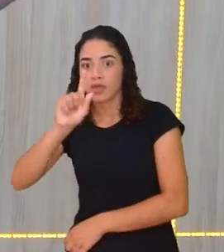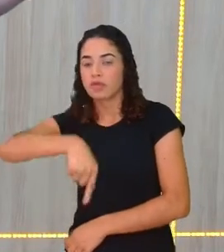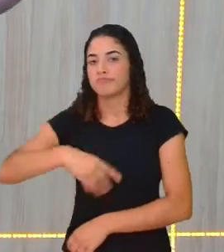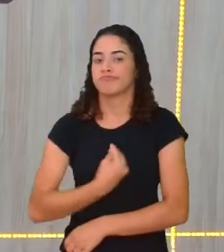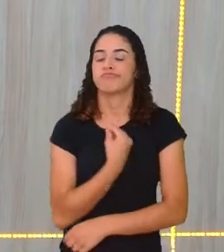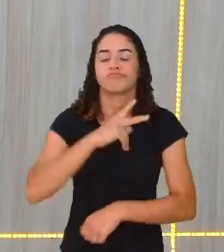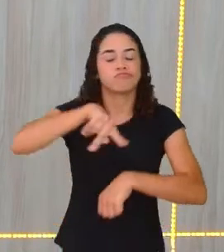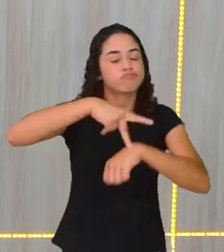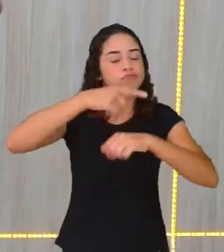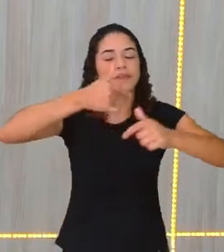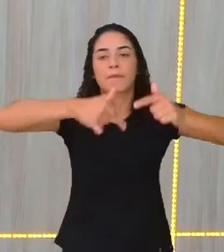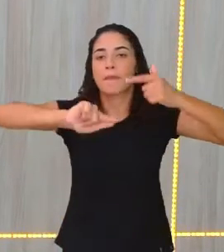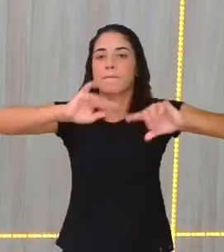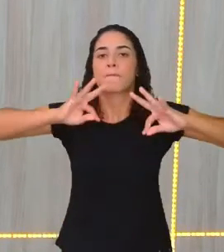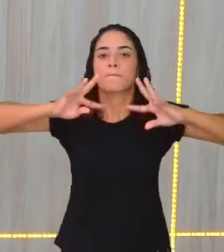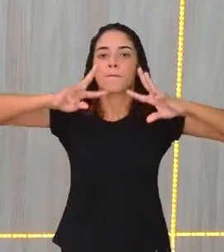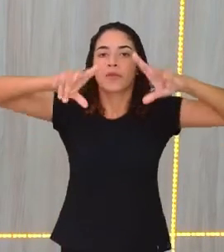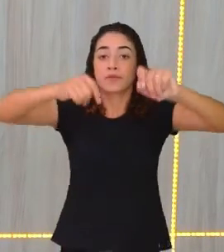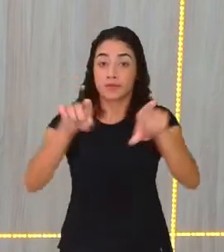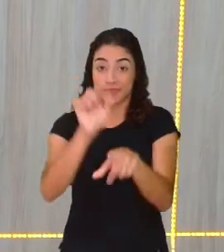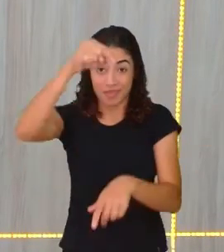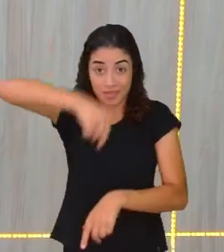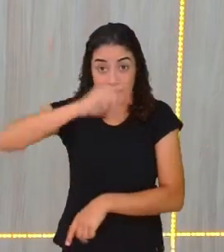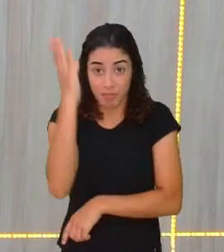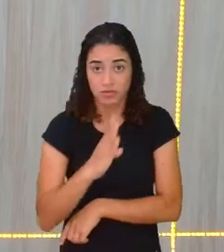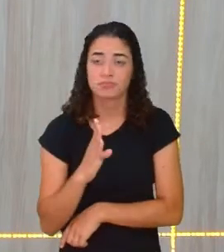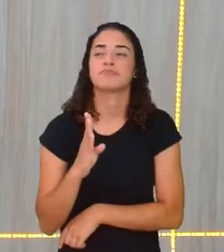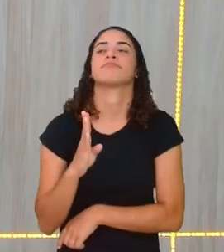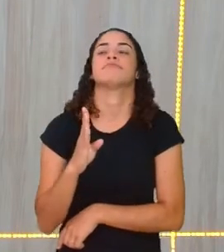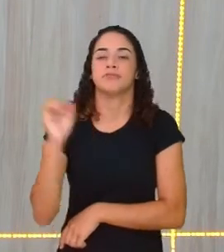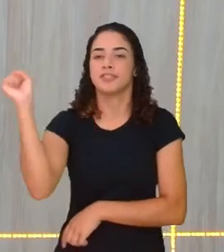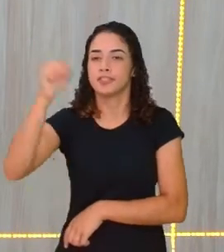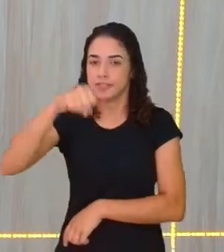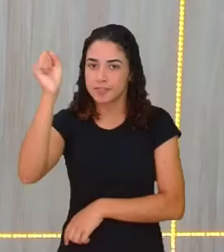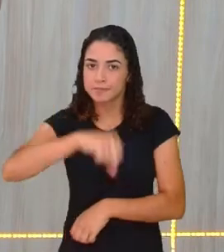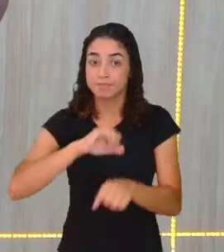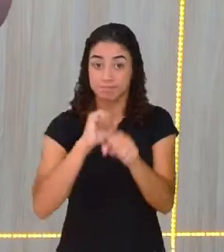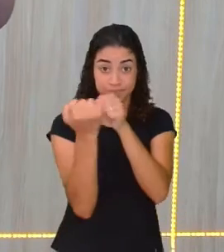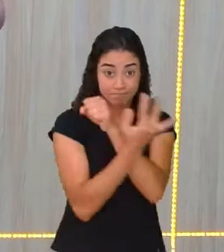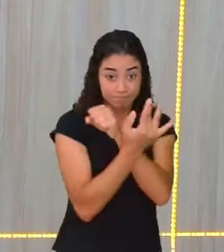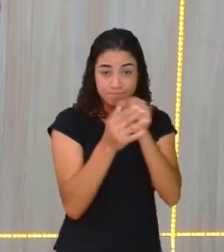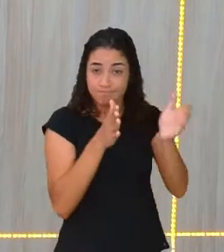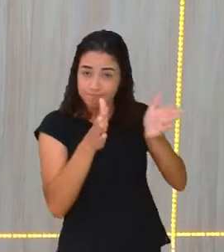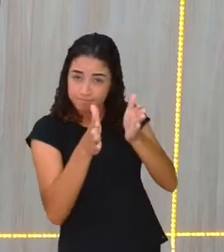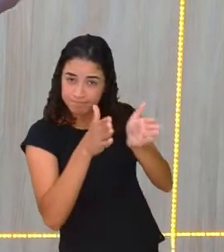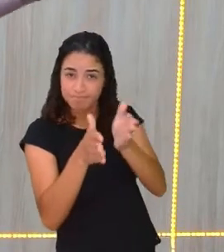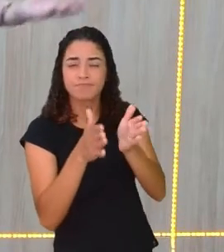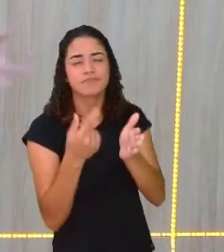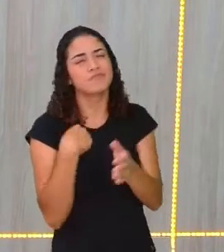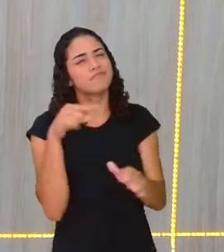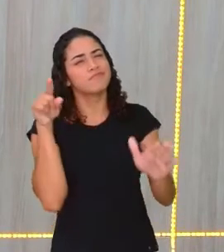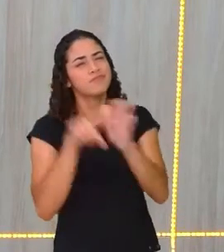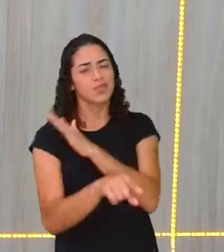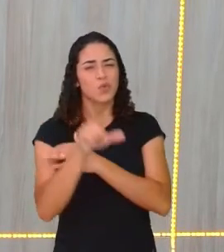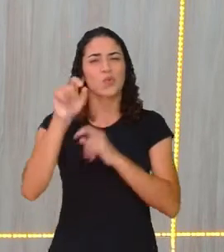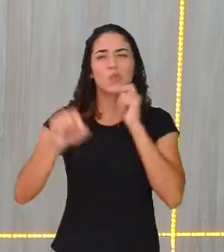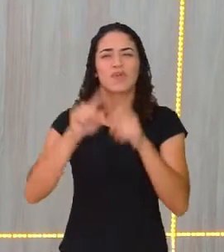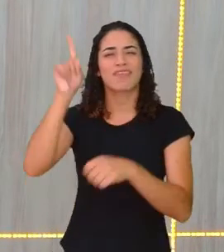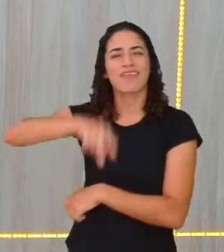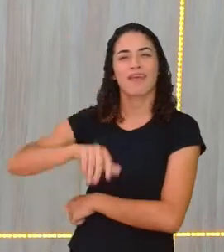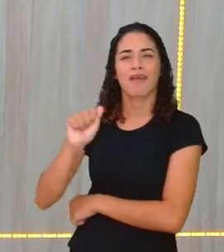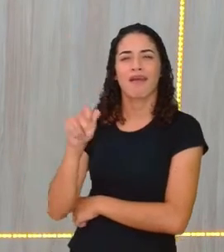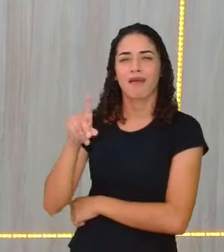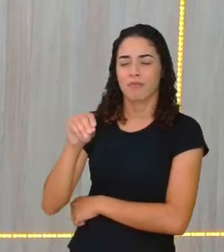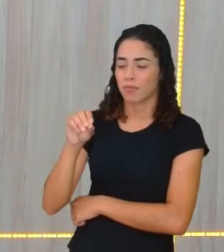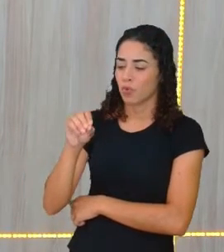países. Também no nosso, não é? Durante a pandemia, vocês podem estar perguntando. Professor, o que é aporofobia?